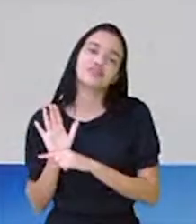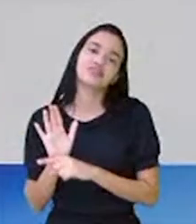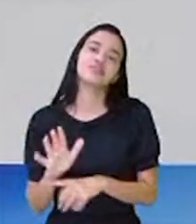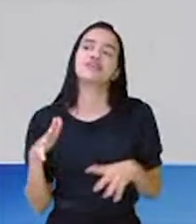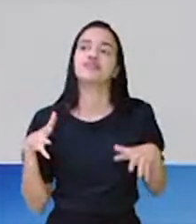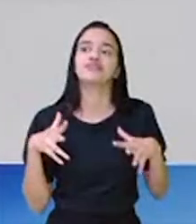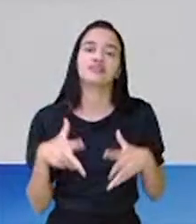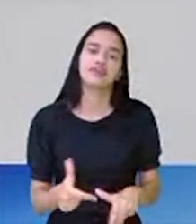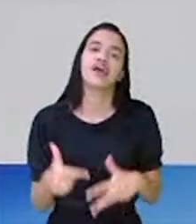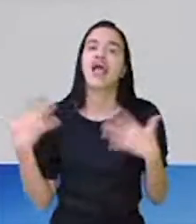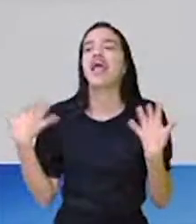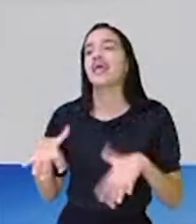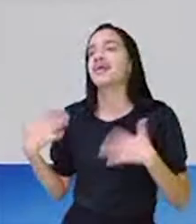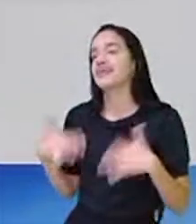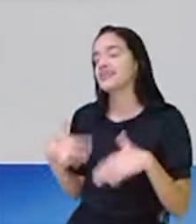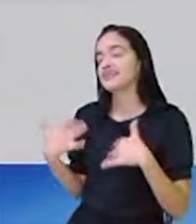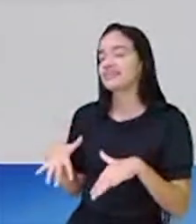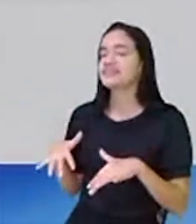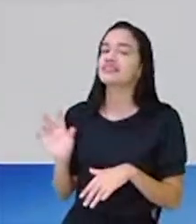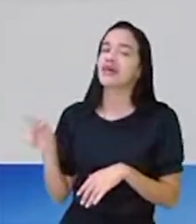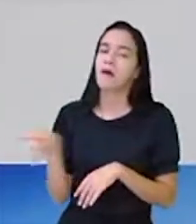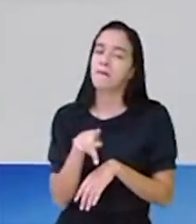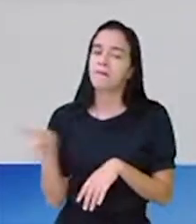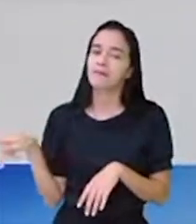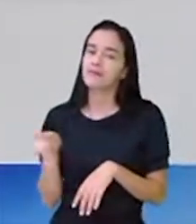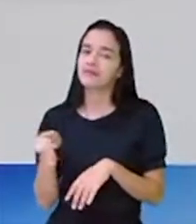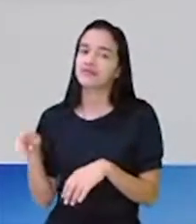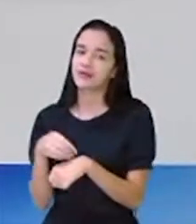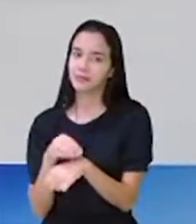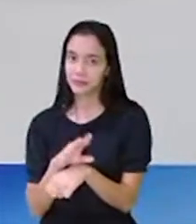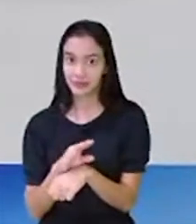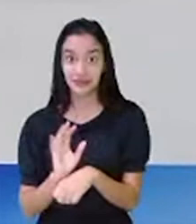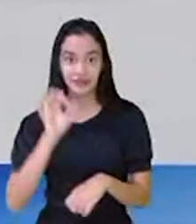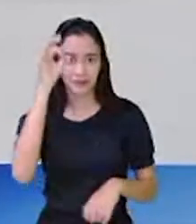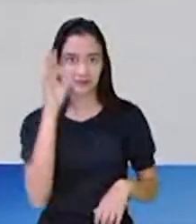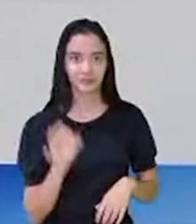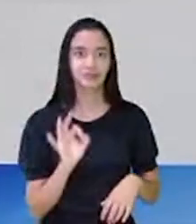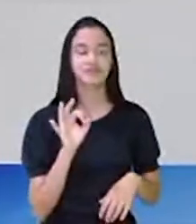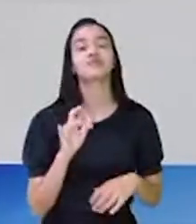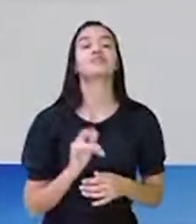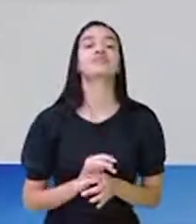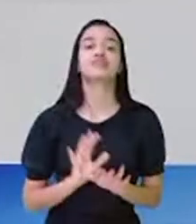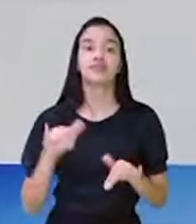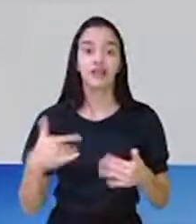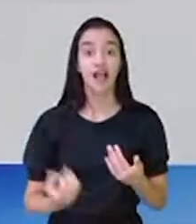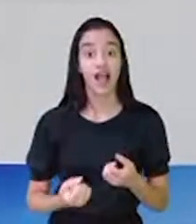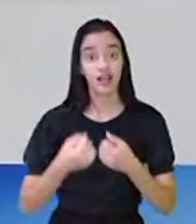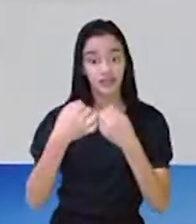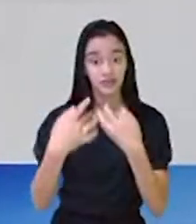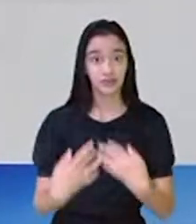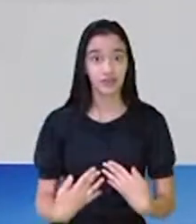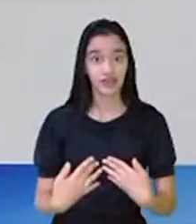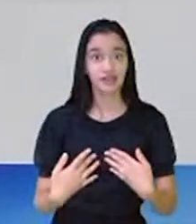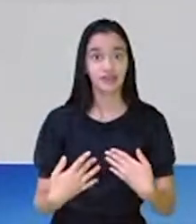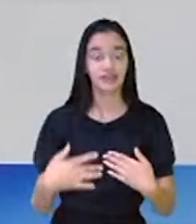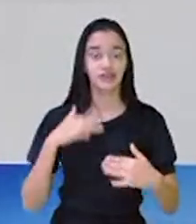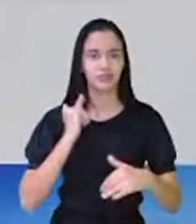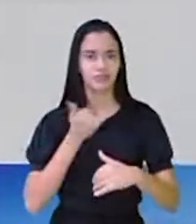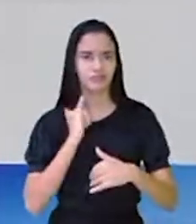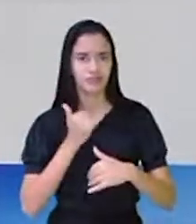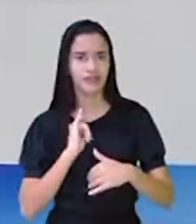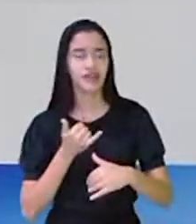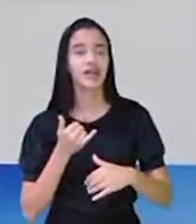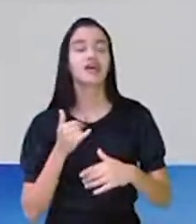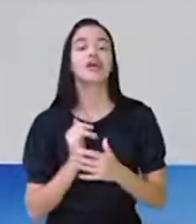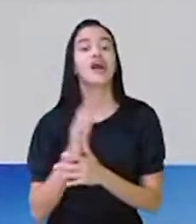Eita, professora, aí deu a dica correta. Essa é justamente a explicação para esse ditado. Deus